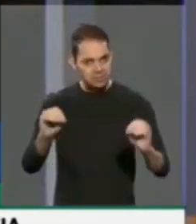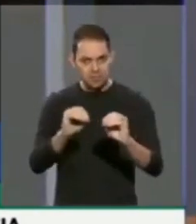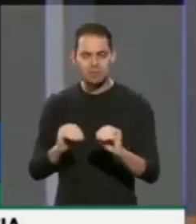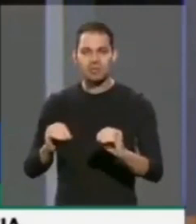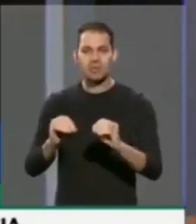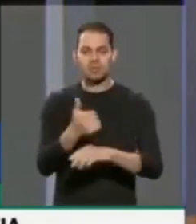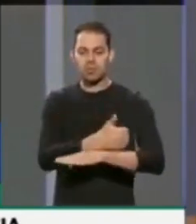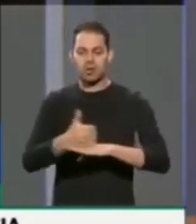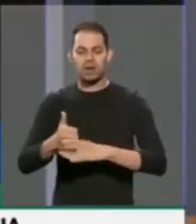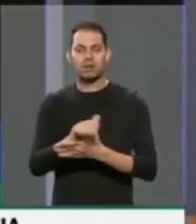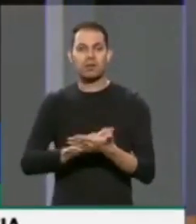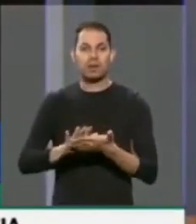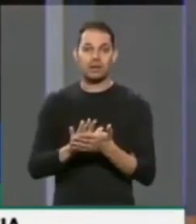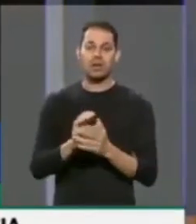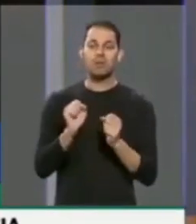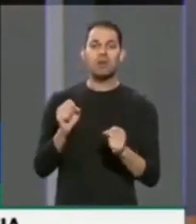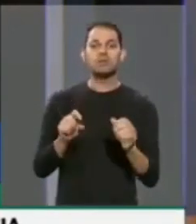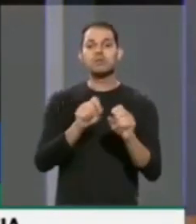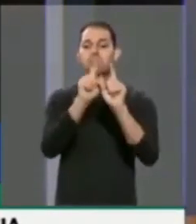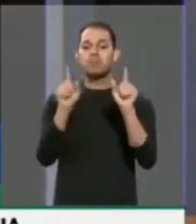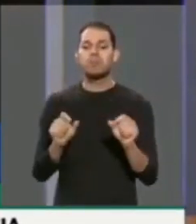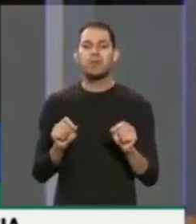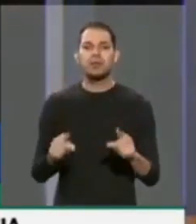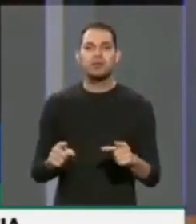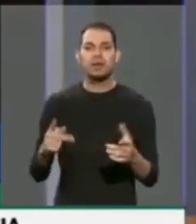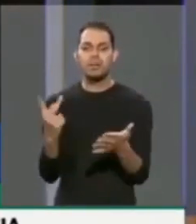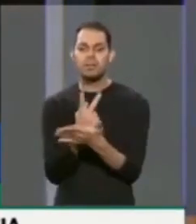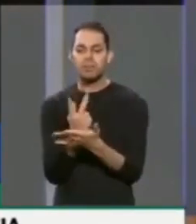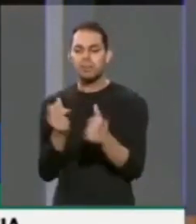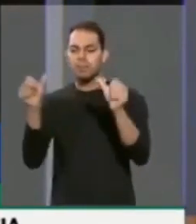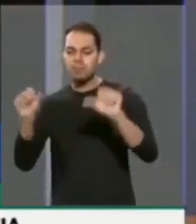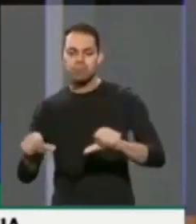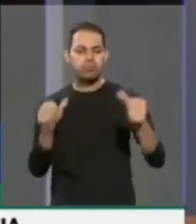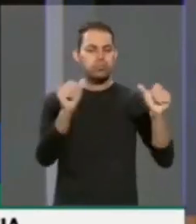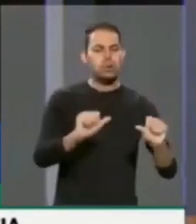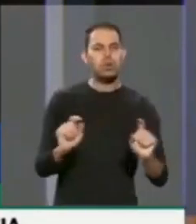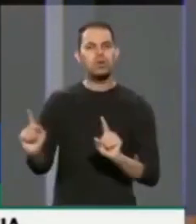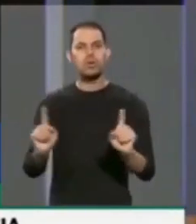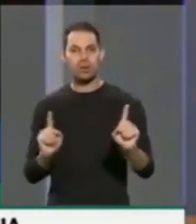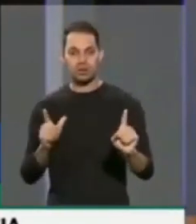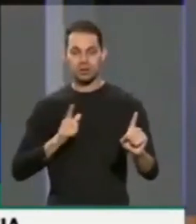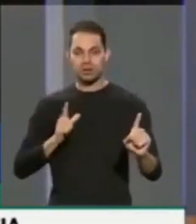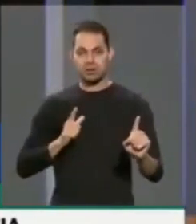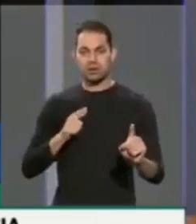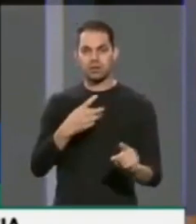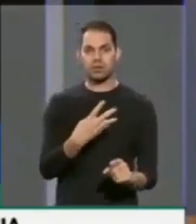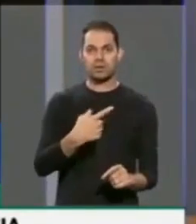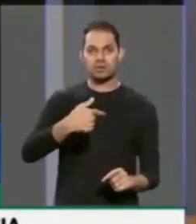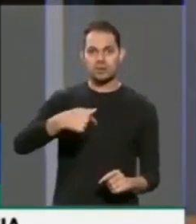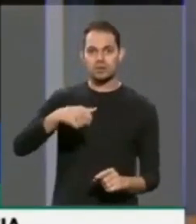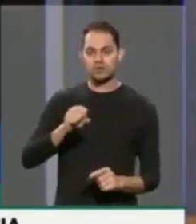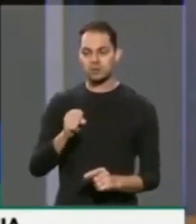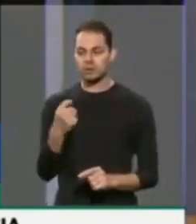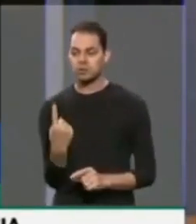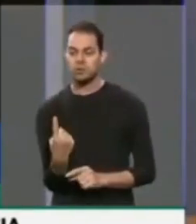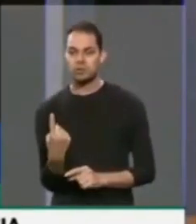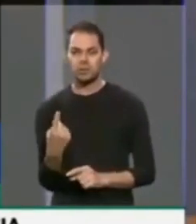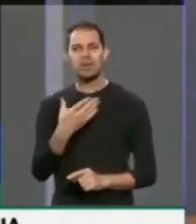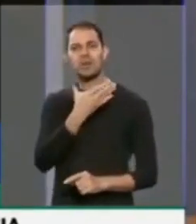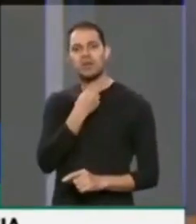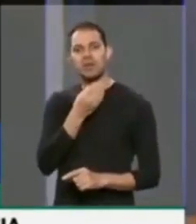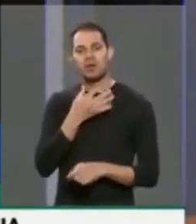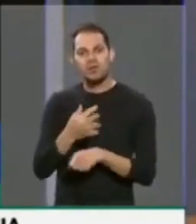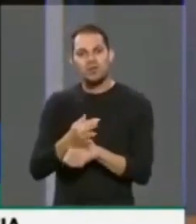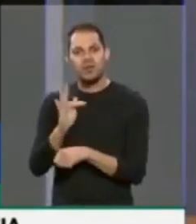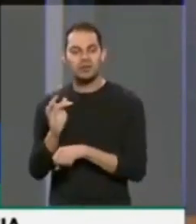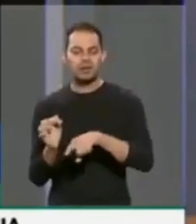ser qual é mais viciado, qual tem maiores ilegalidades, porque nós temos o inquérito 4781, vulgo fake news, que é